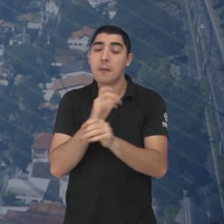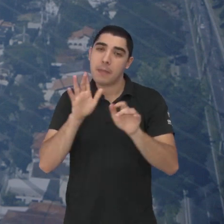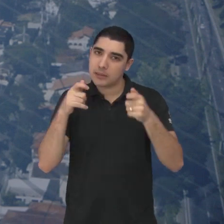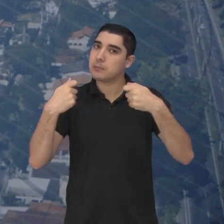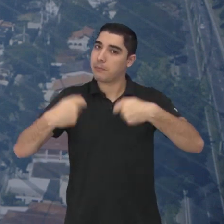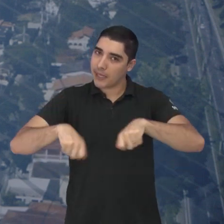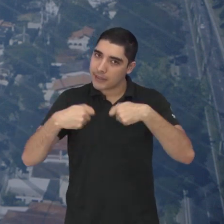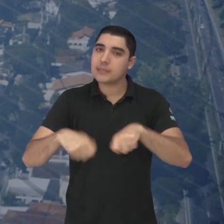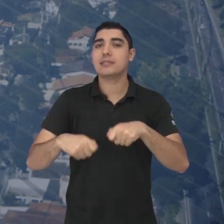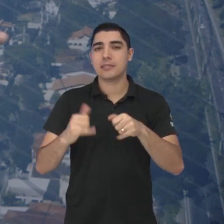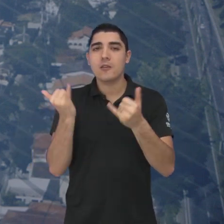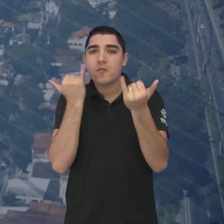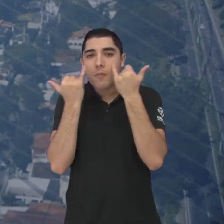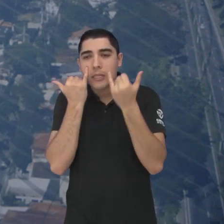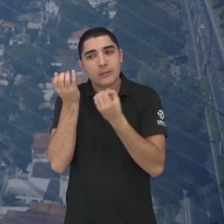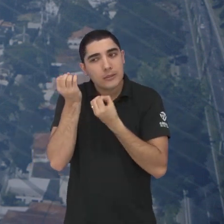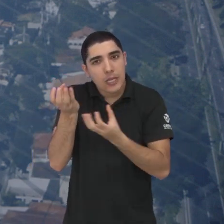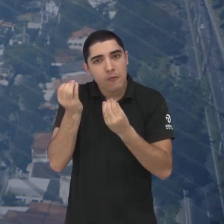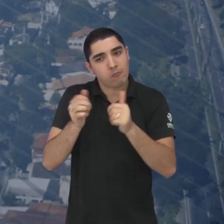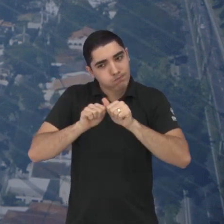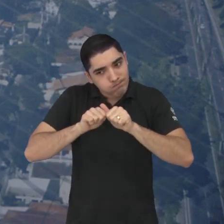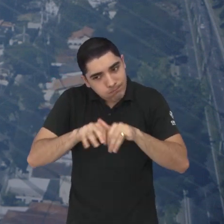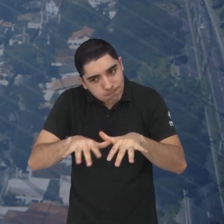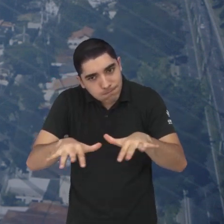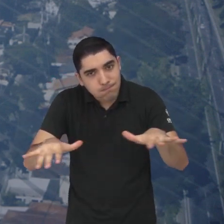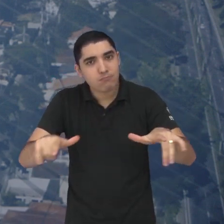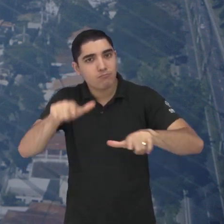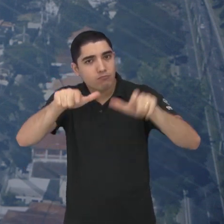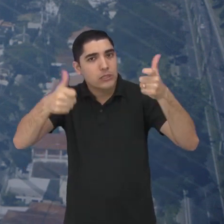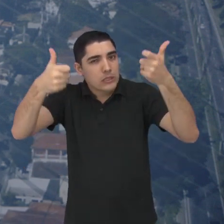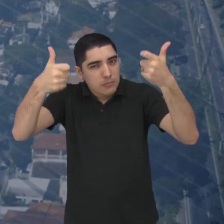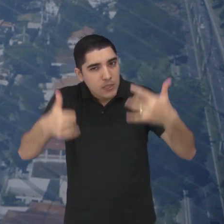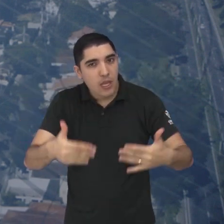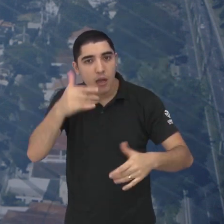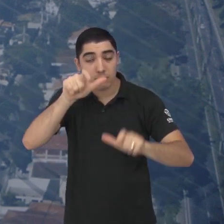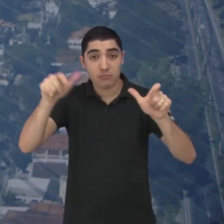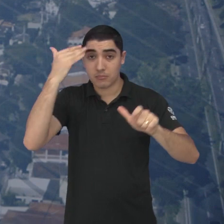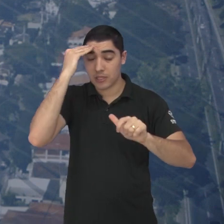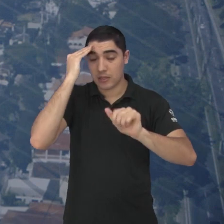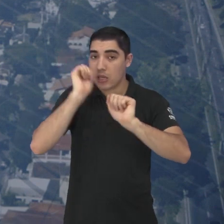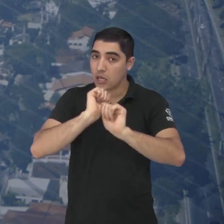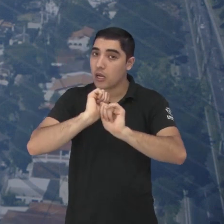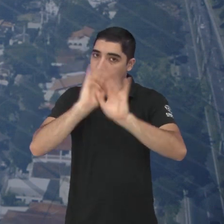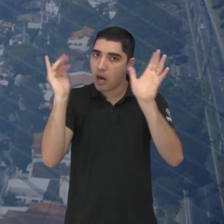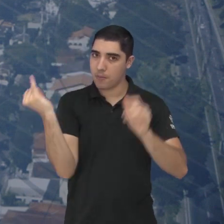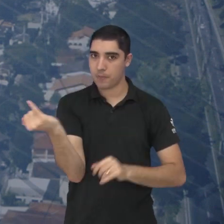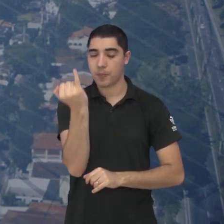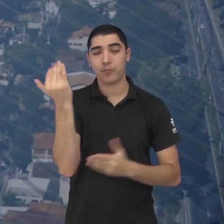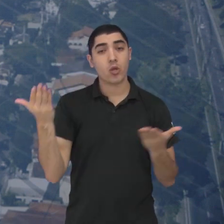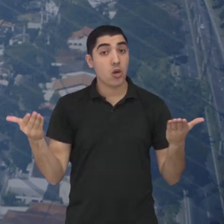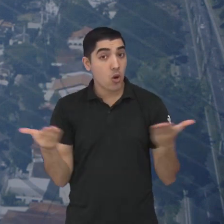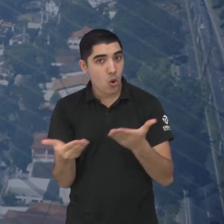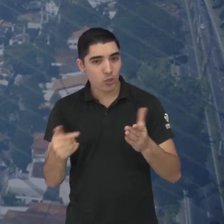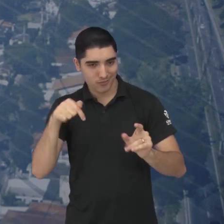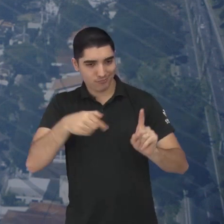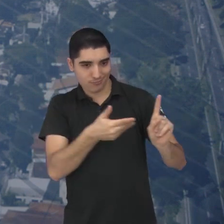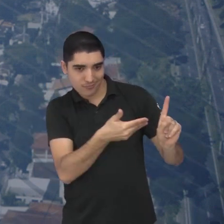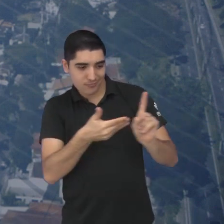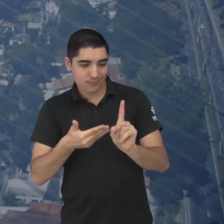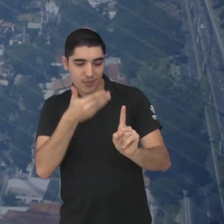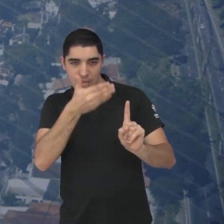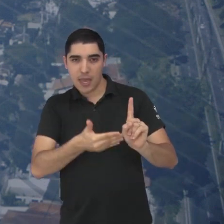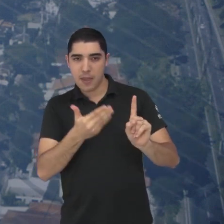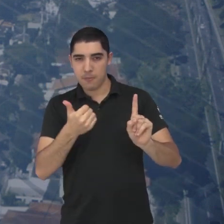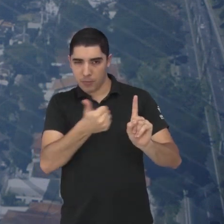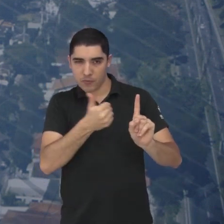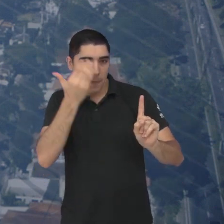disseminar, levar a informação, falar sobre os assuntos, principalmente esses mais delicados. Eu estou recebendo aqui no estúdio a